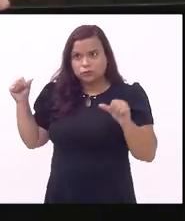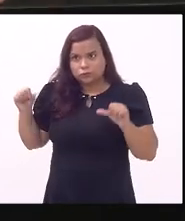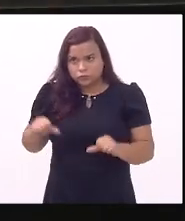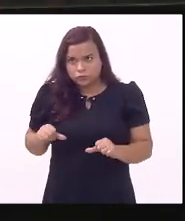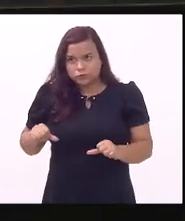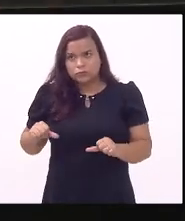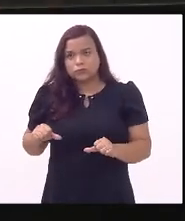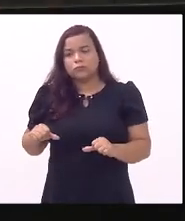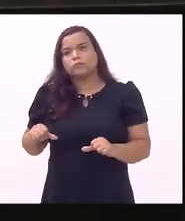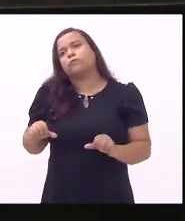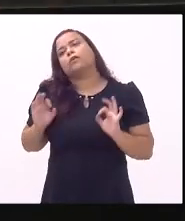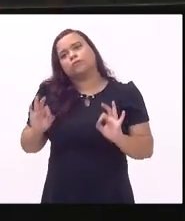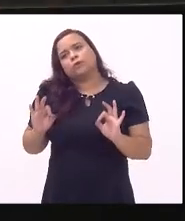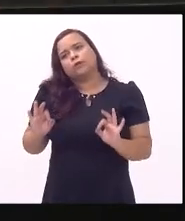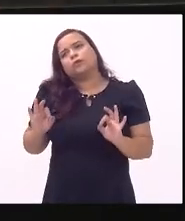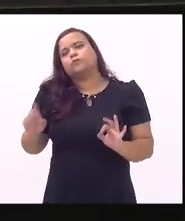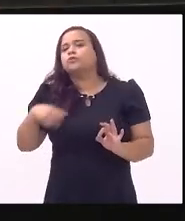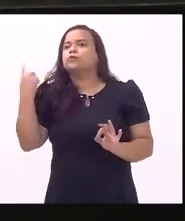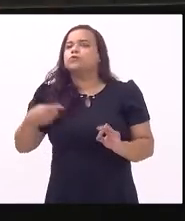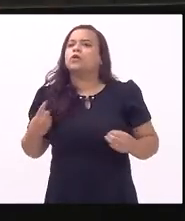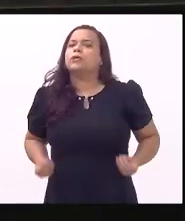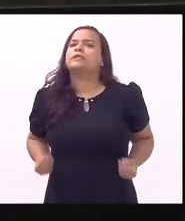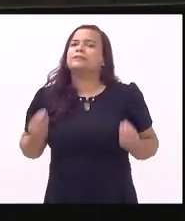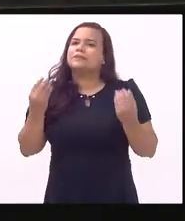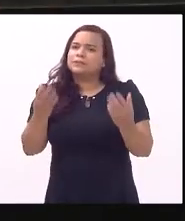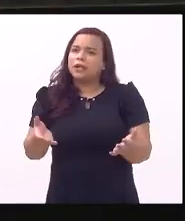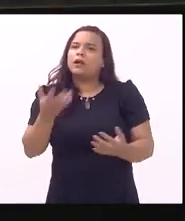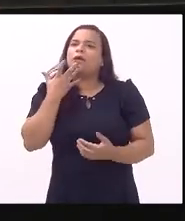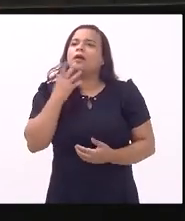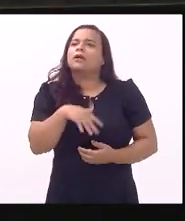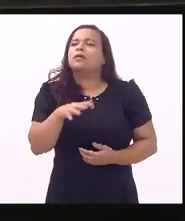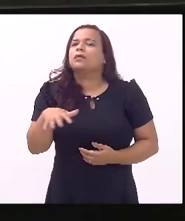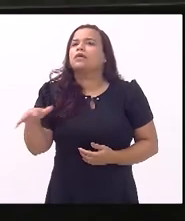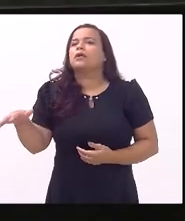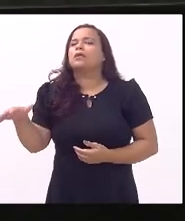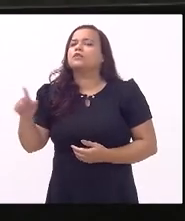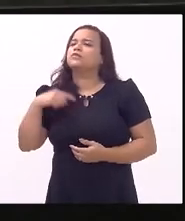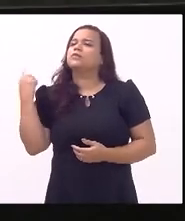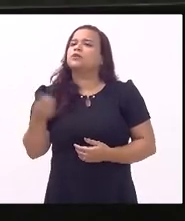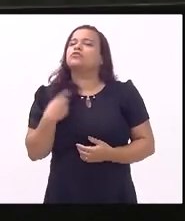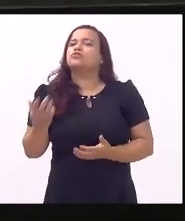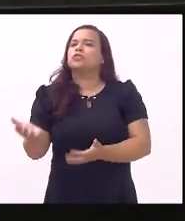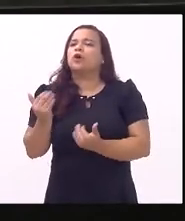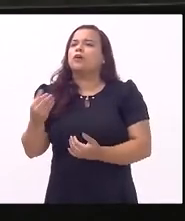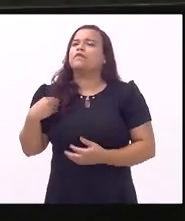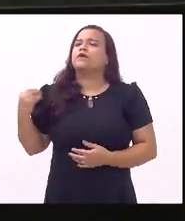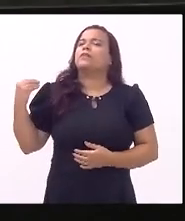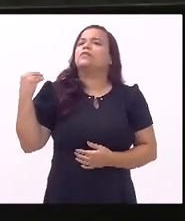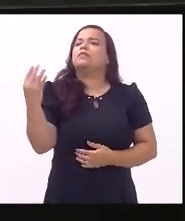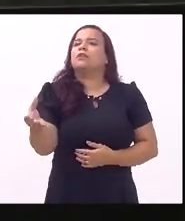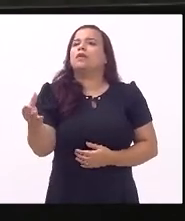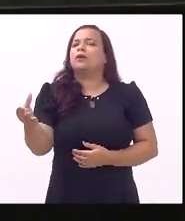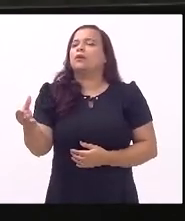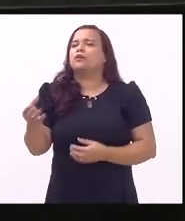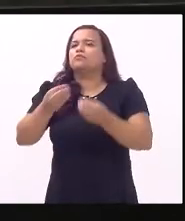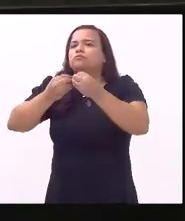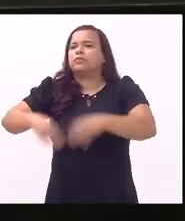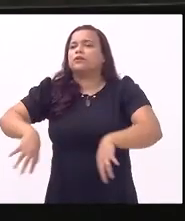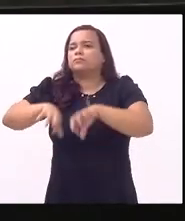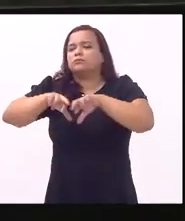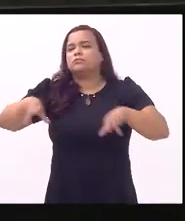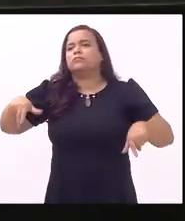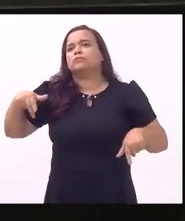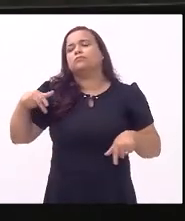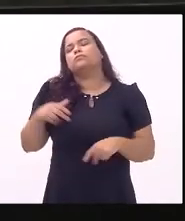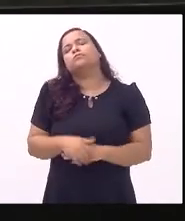realmente nós vamos entregar as nossas crianças aos nossos jovens aquela desgraça que estava prevista